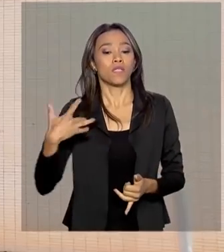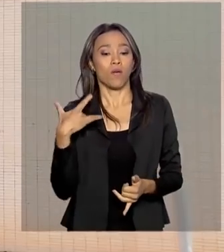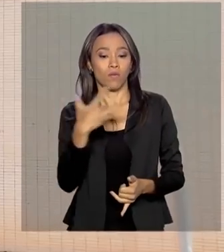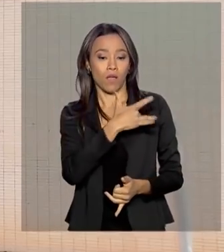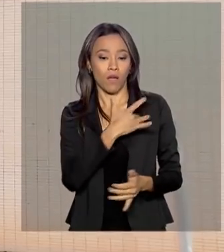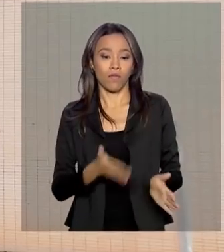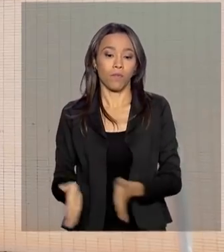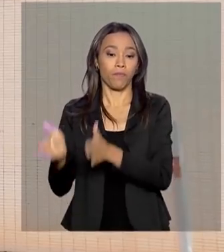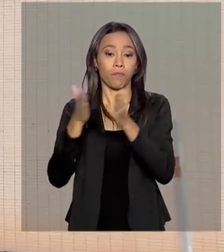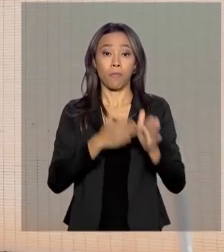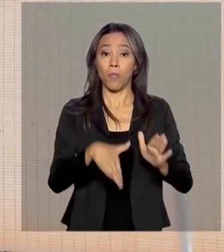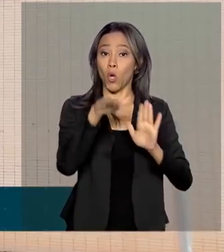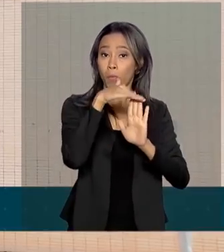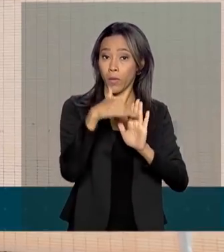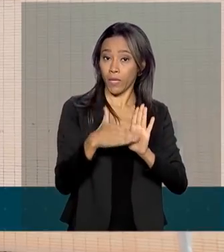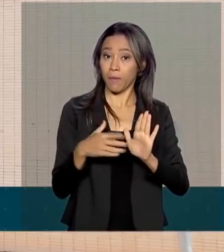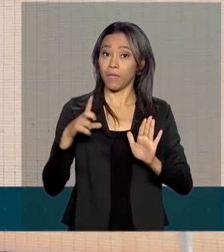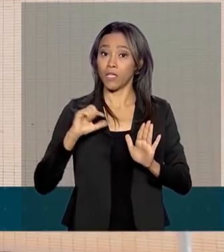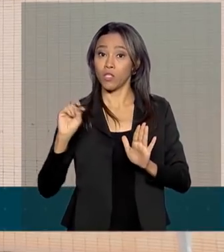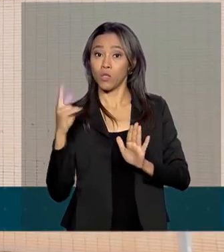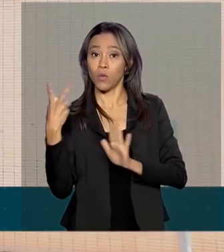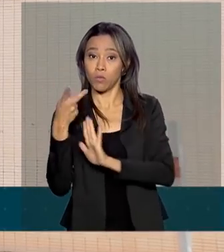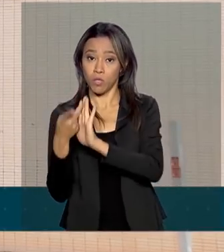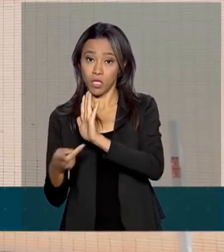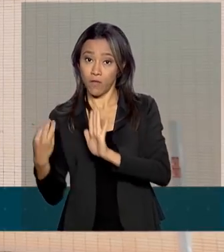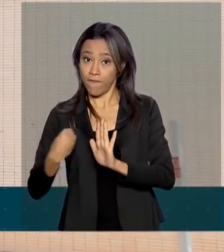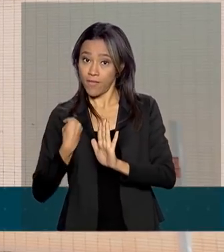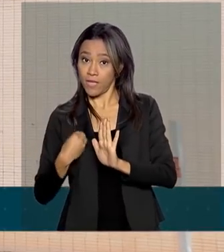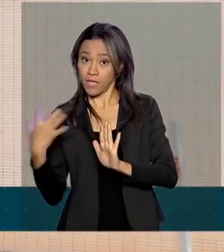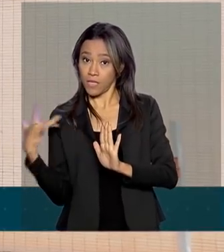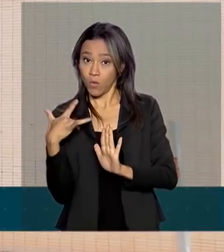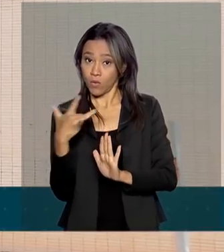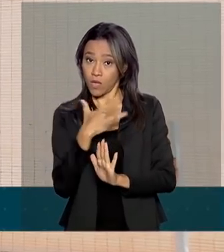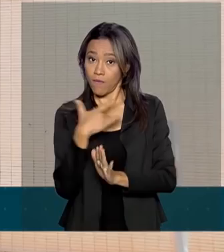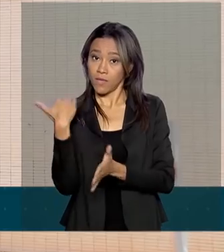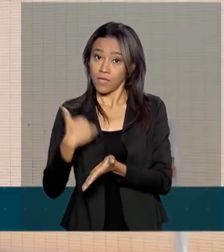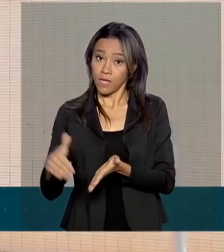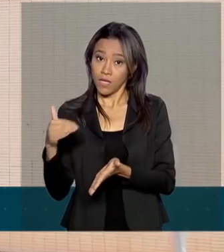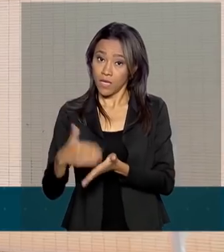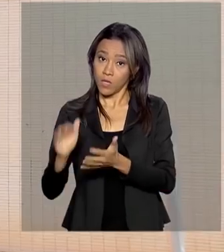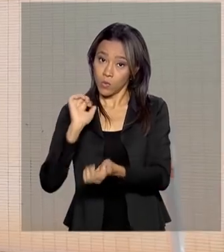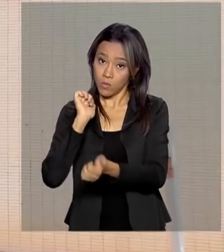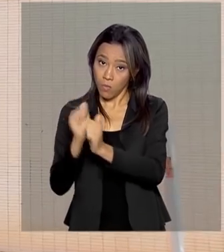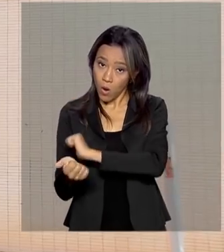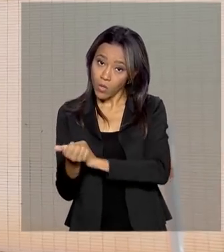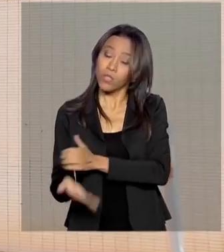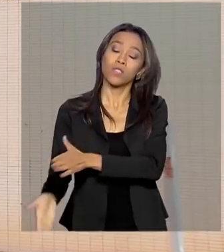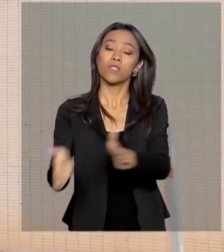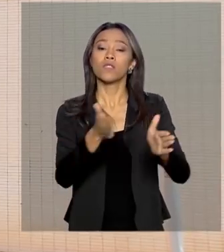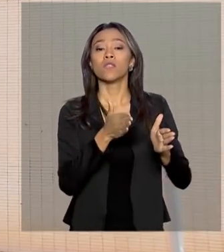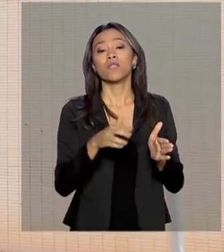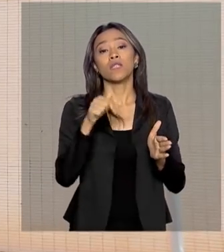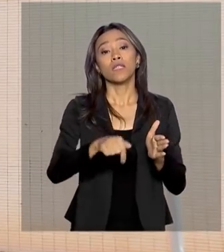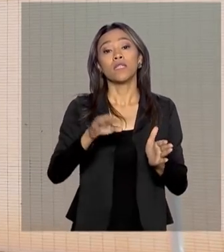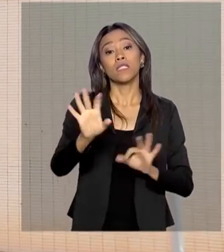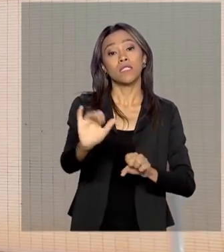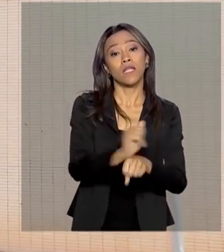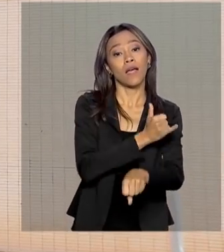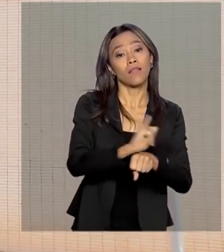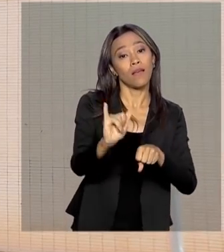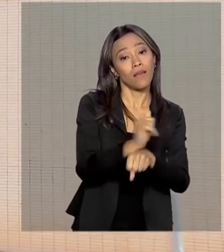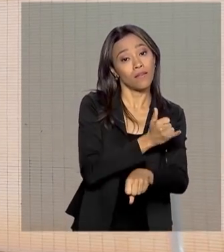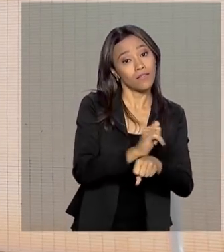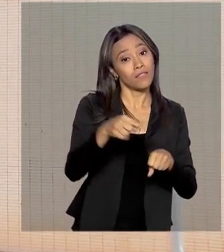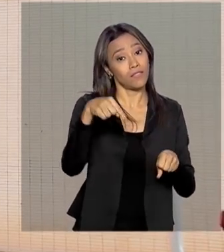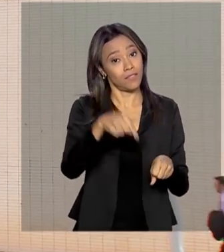O programa alia dois projetos. O Vida Saudável, da Secretaria Especial do Esporte, e o Estratégia Brasil Amigo